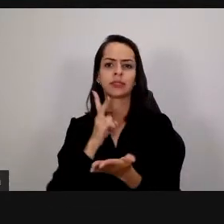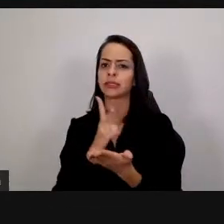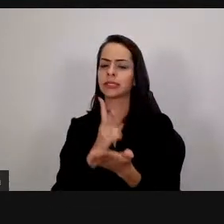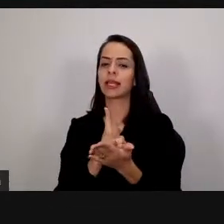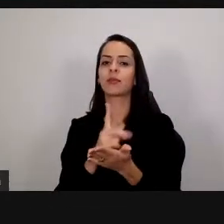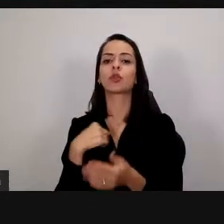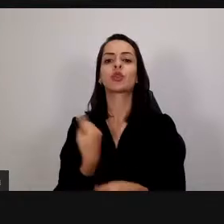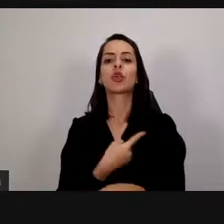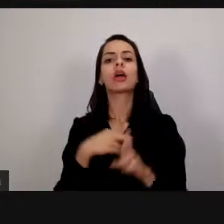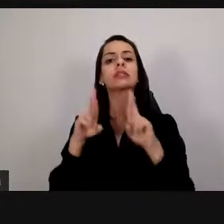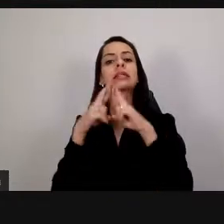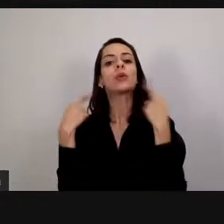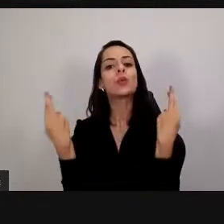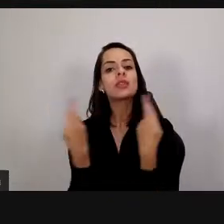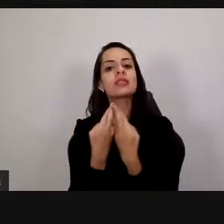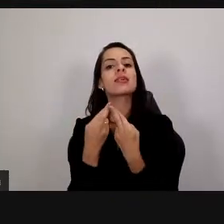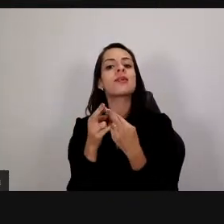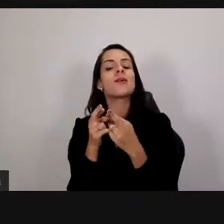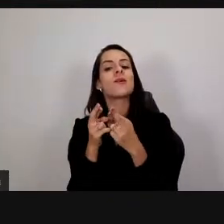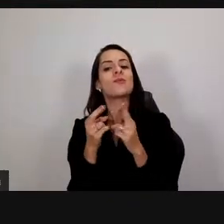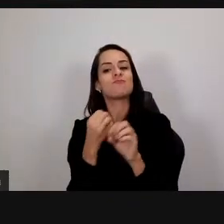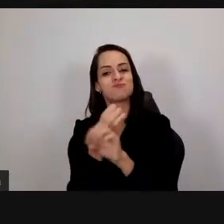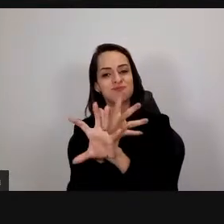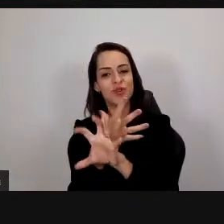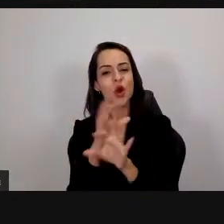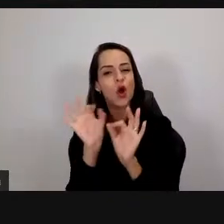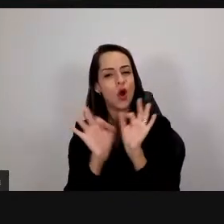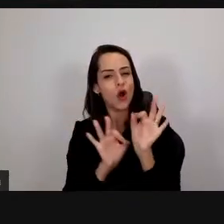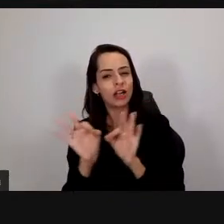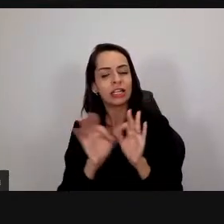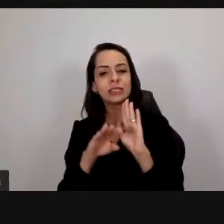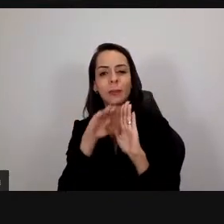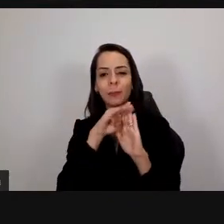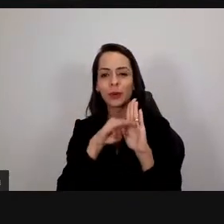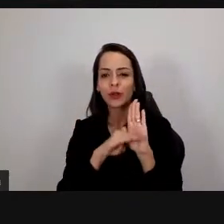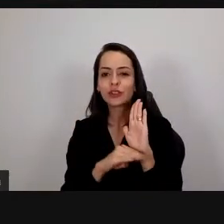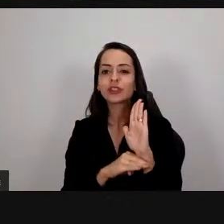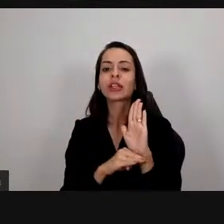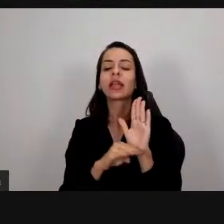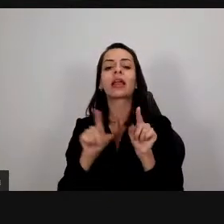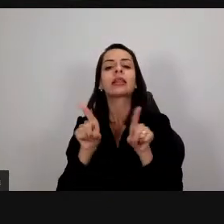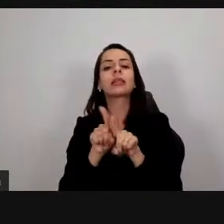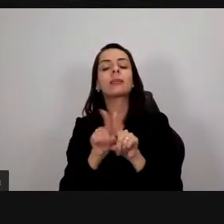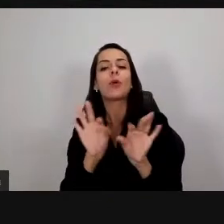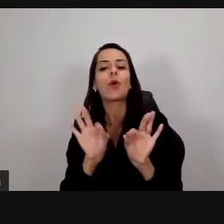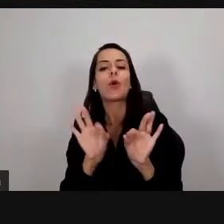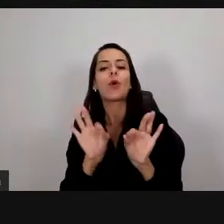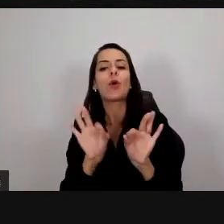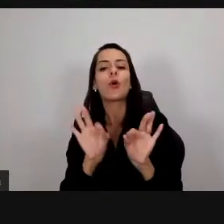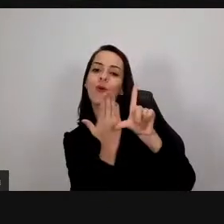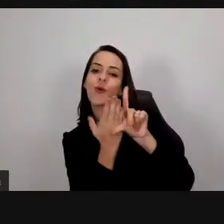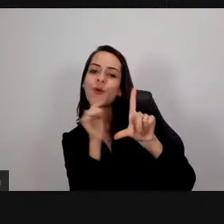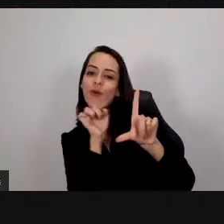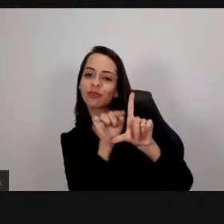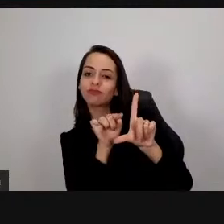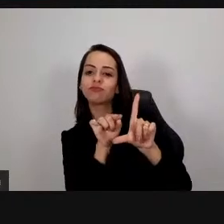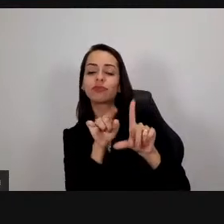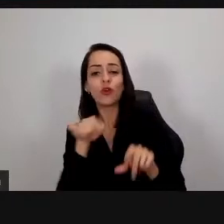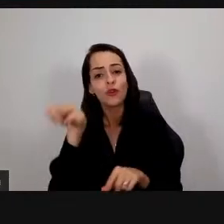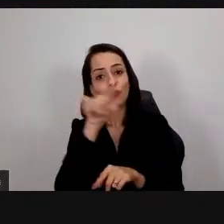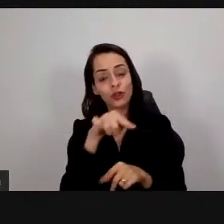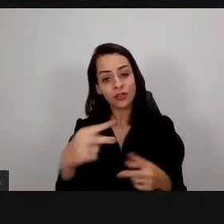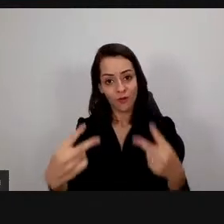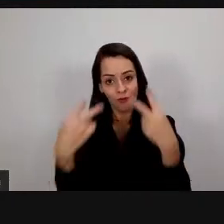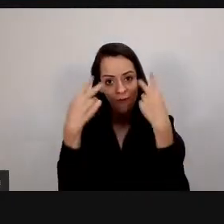síncronas para a formatação do projeto até a execução da sala do Classroom então para vocês que estão nos acompanhando aí